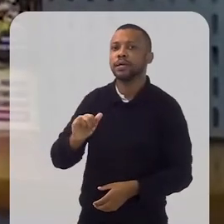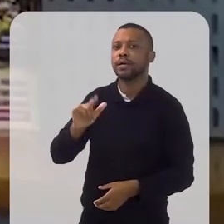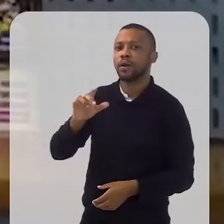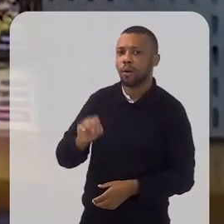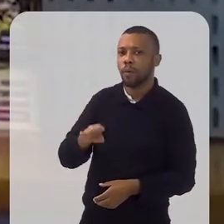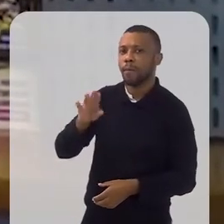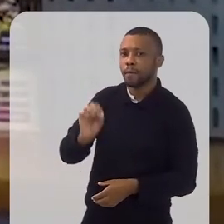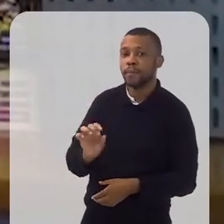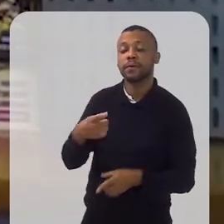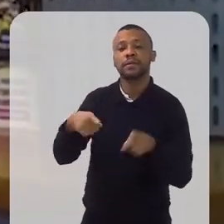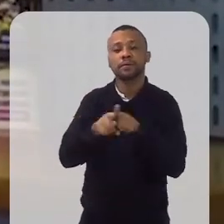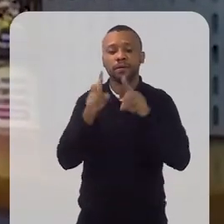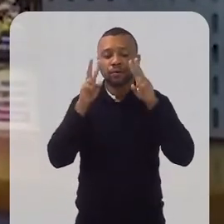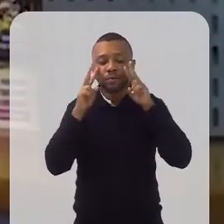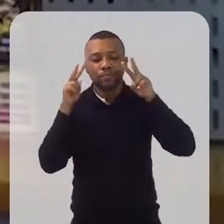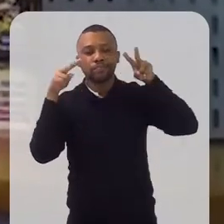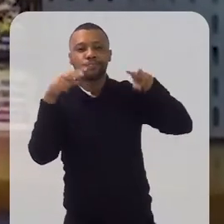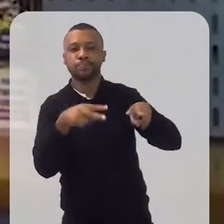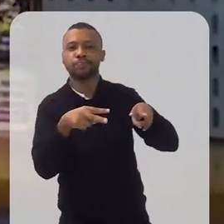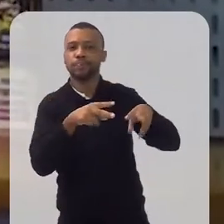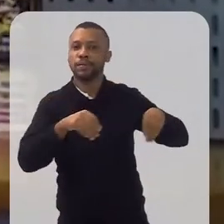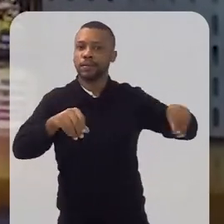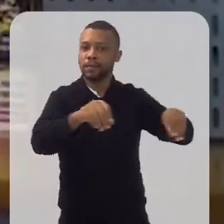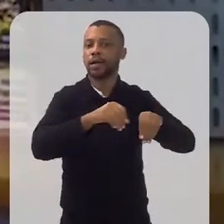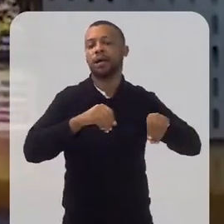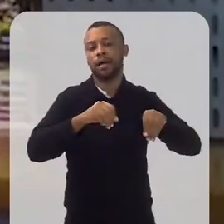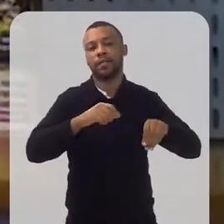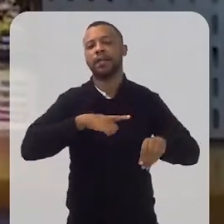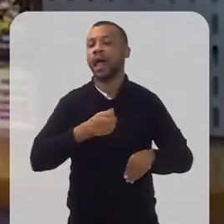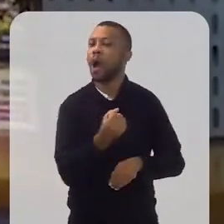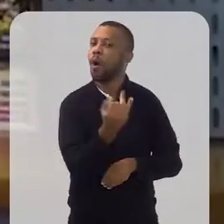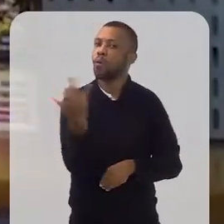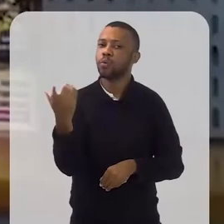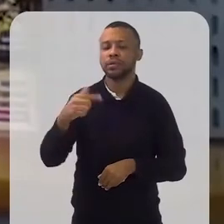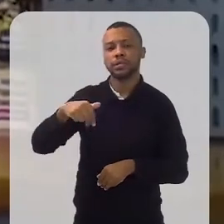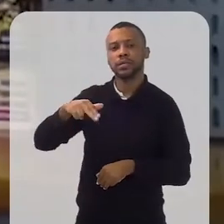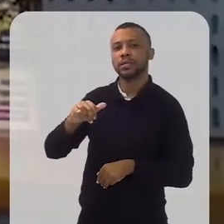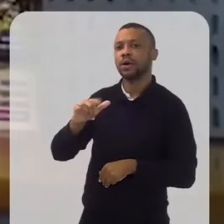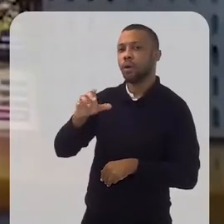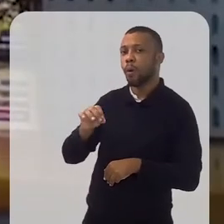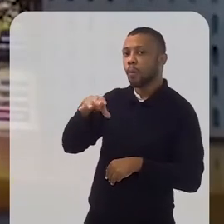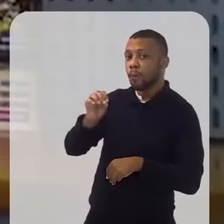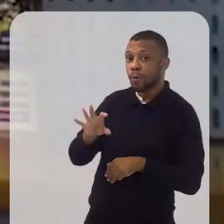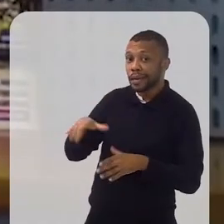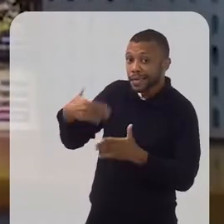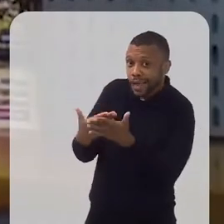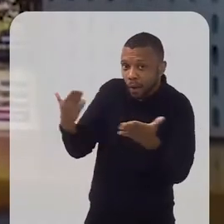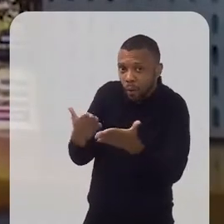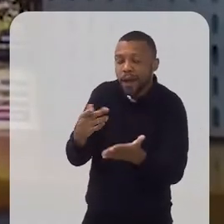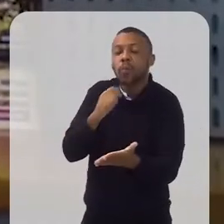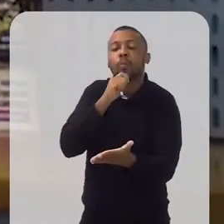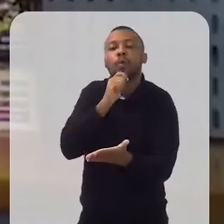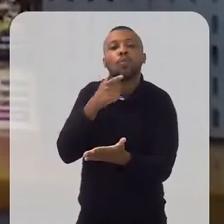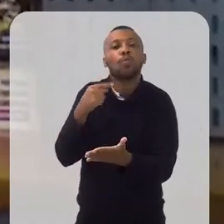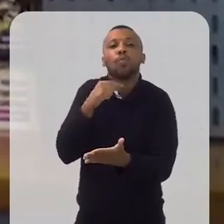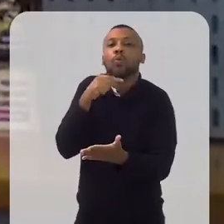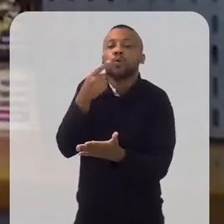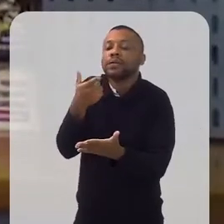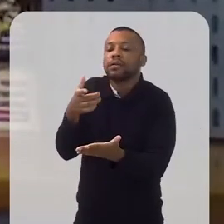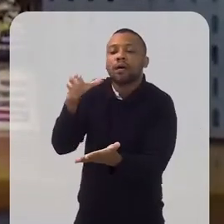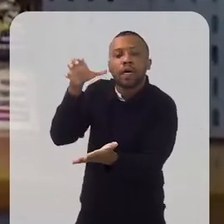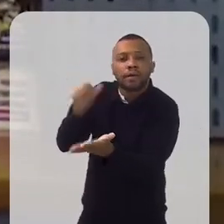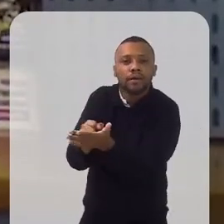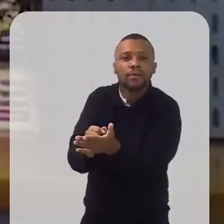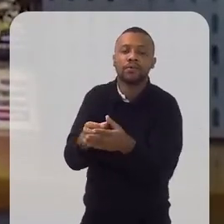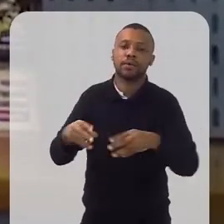quilombos, e pessoas querendo também o reconhecimento de suas terras. Há alguns quilombos ainda aqui no estado do Rio de Janeiro que ainda não conseguiram o registro